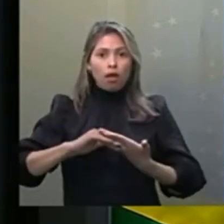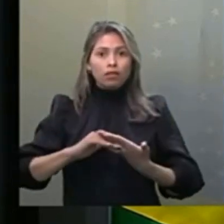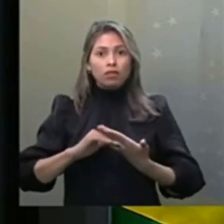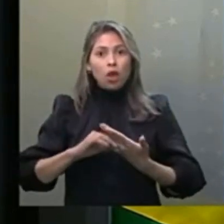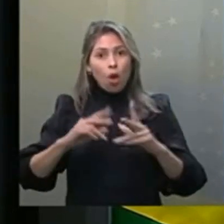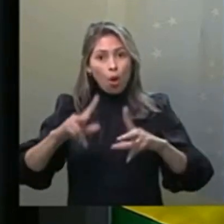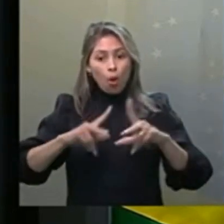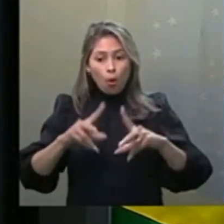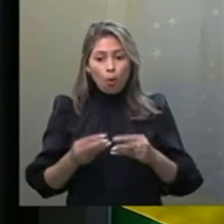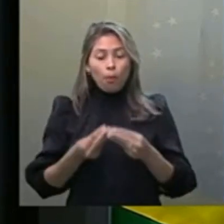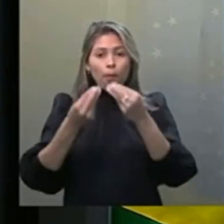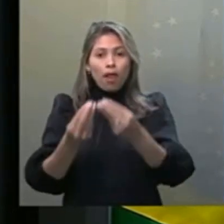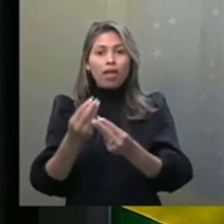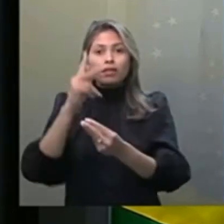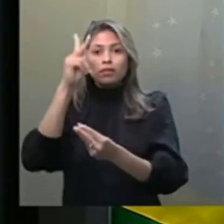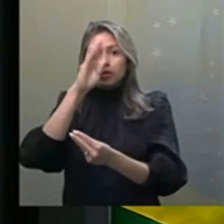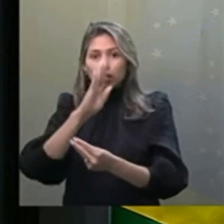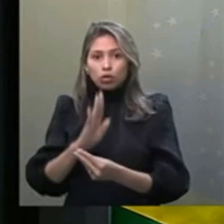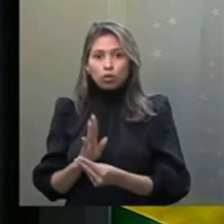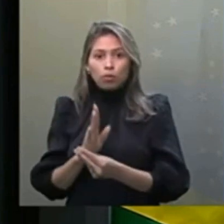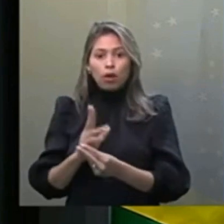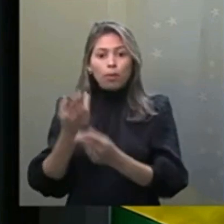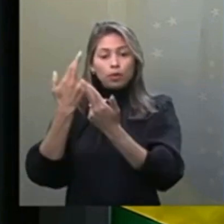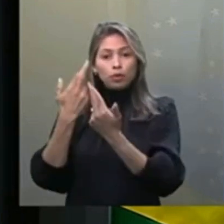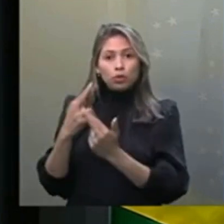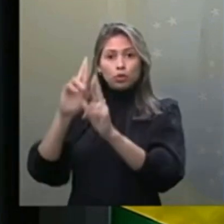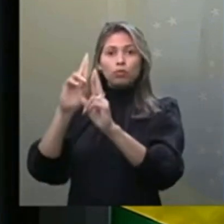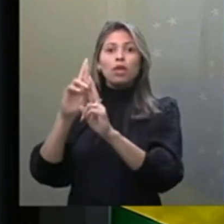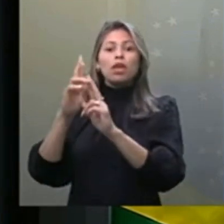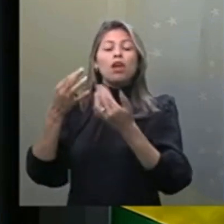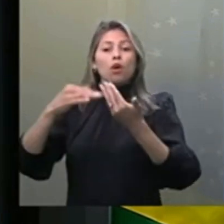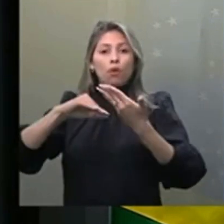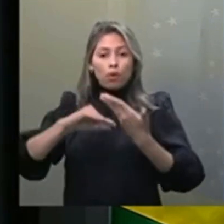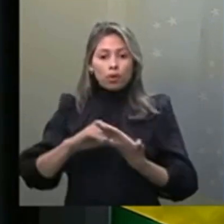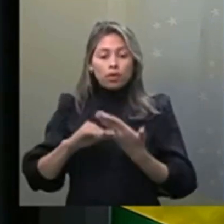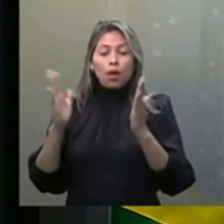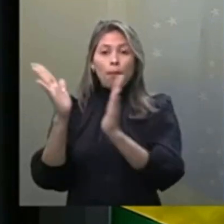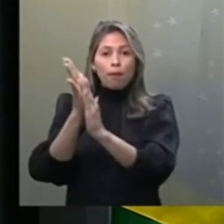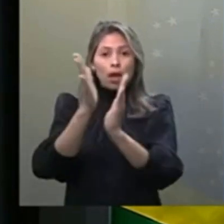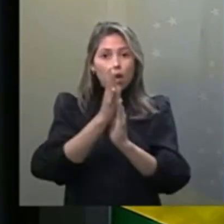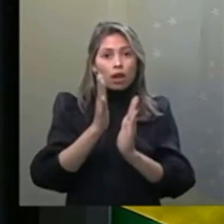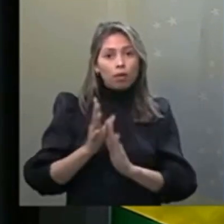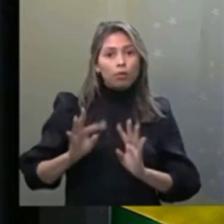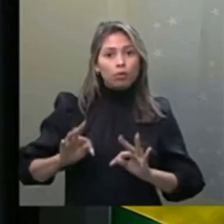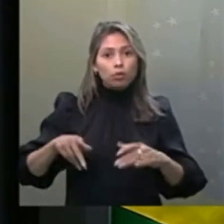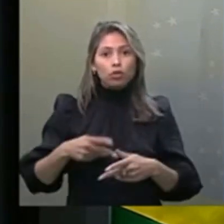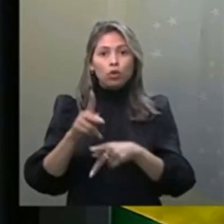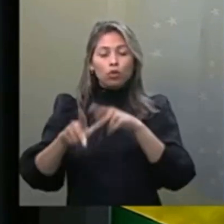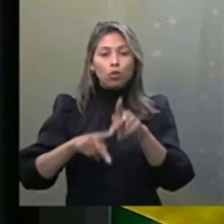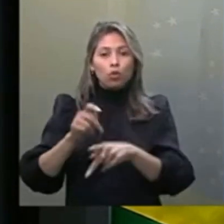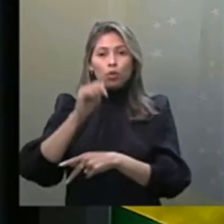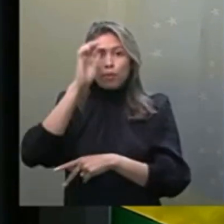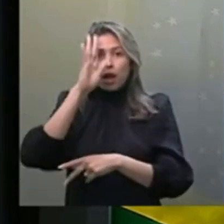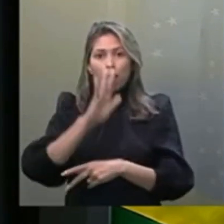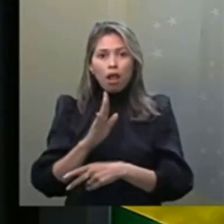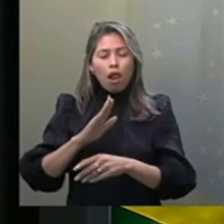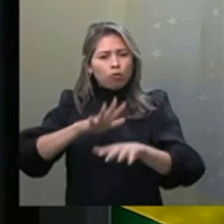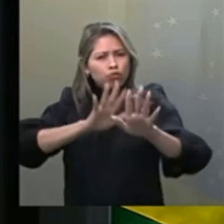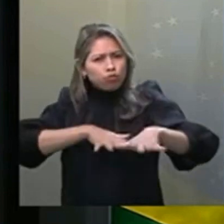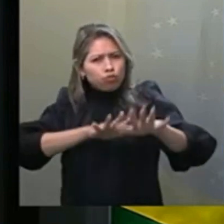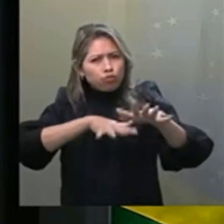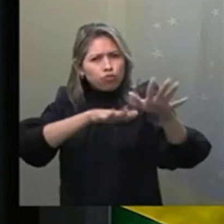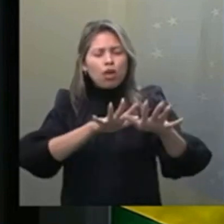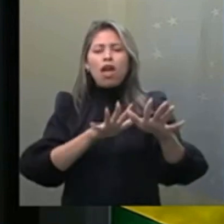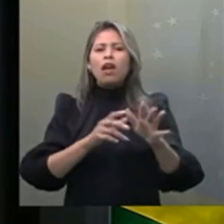uma esperança no Supremo Tribunal Federal e parabéns a todos os brasileiros que se mobilizaram de forma